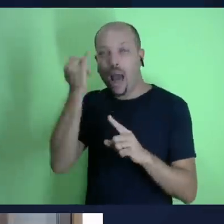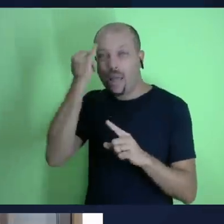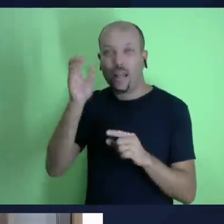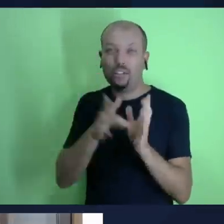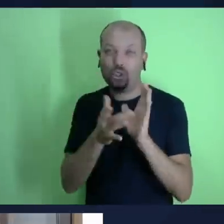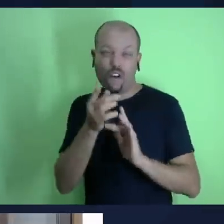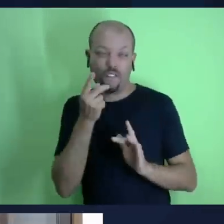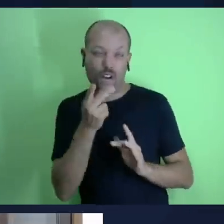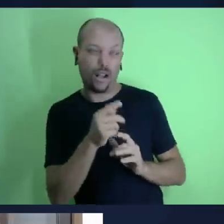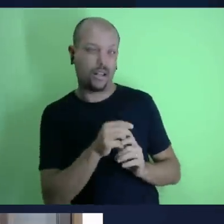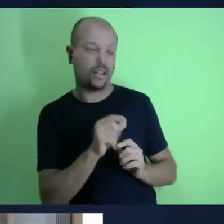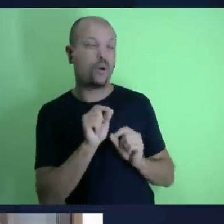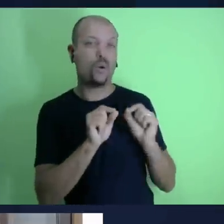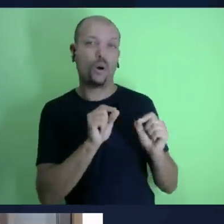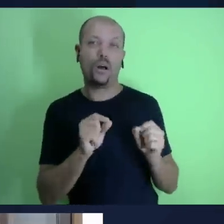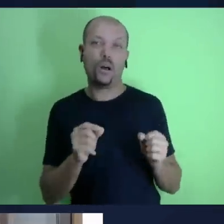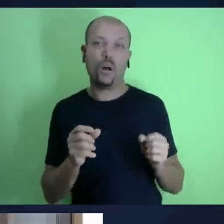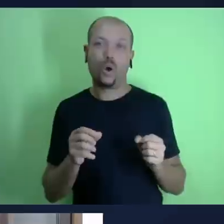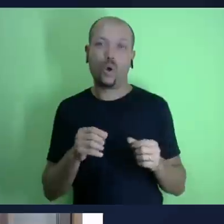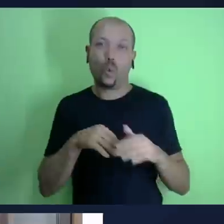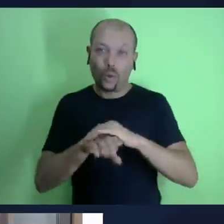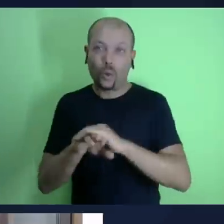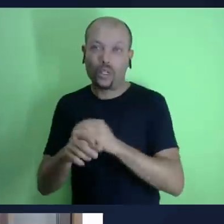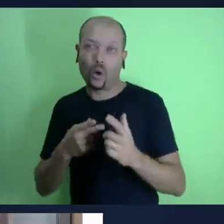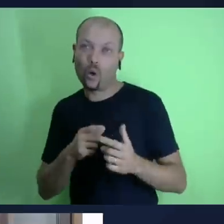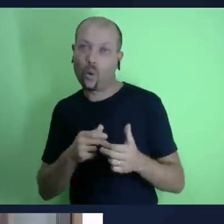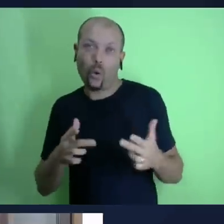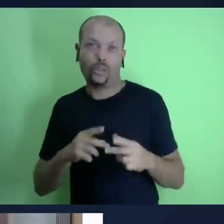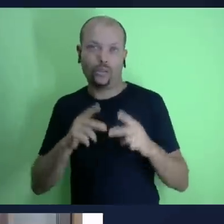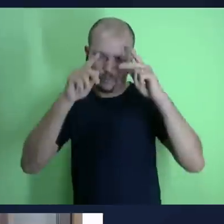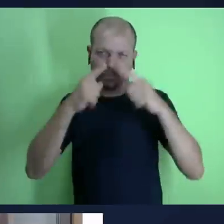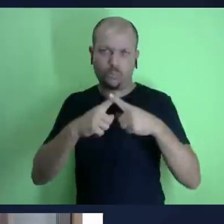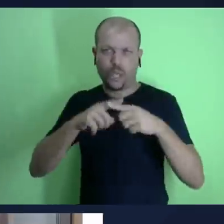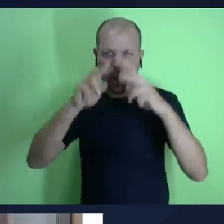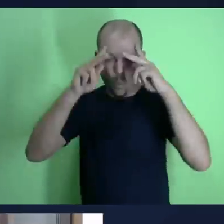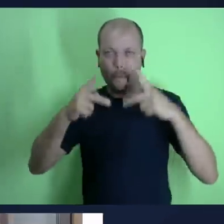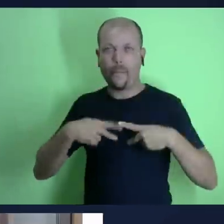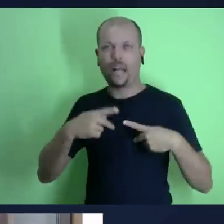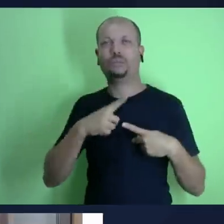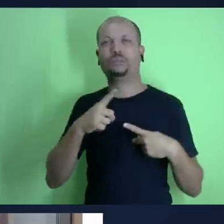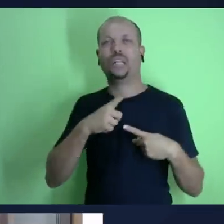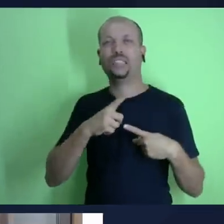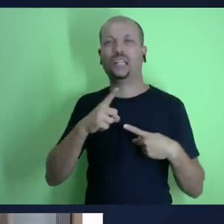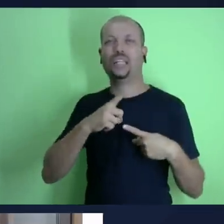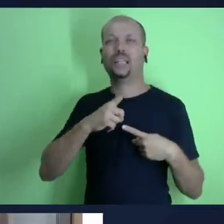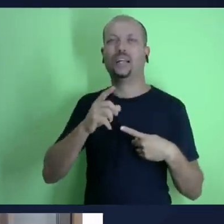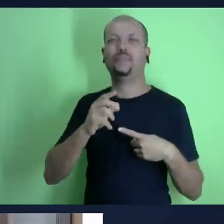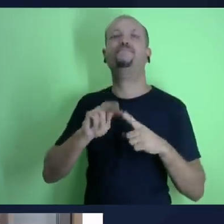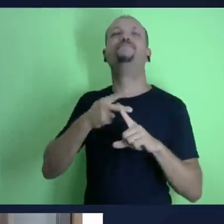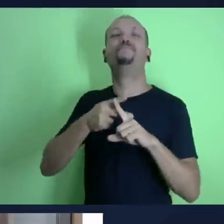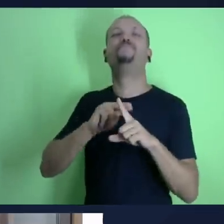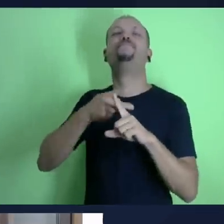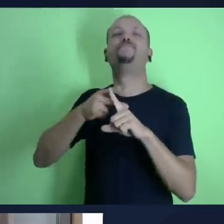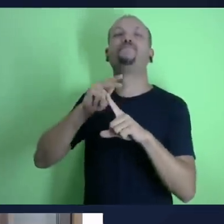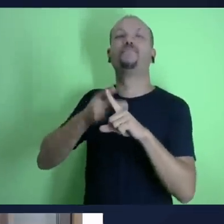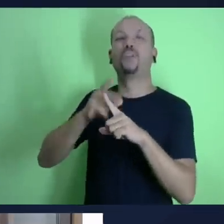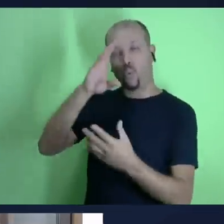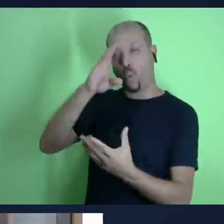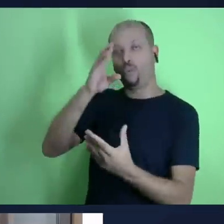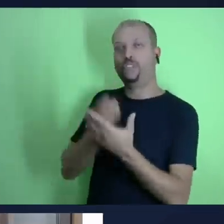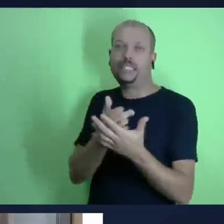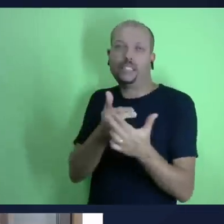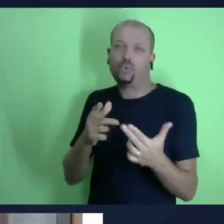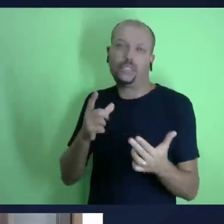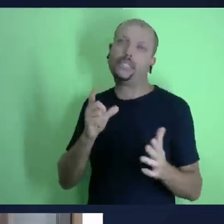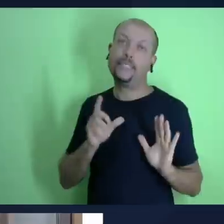e veja o que que segurança as riquezas podem nos dar bom pode te pagar um bom plano de saúde você pode ter